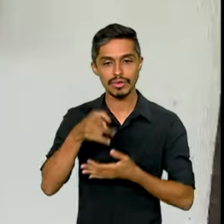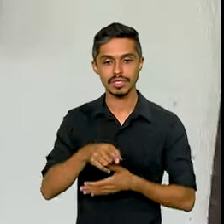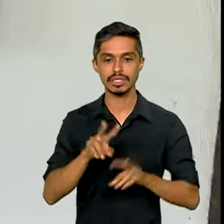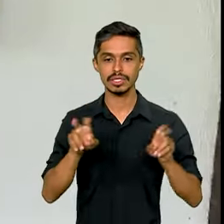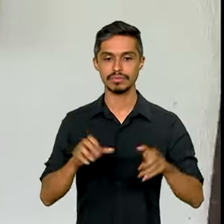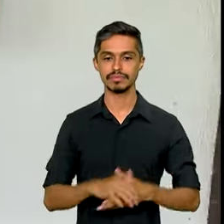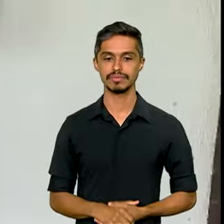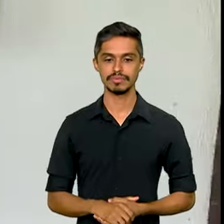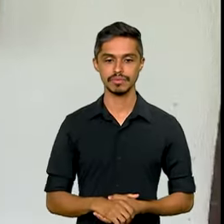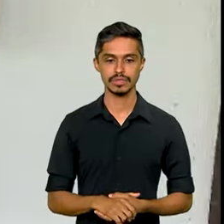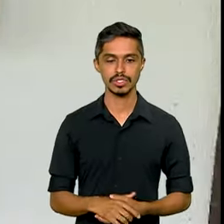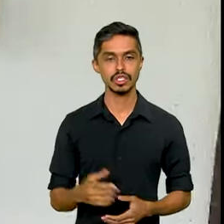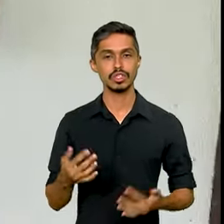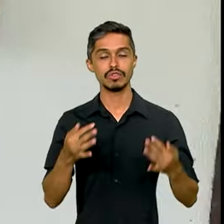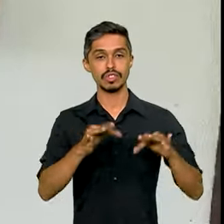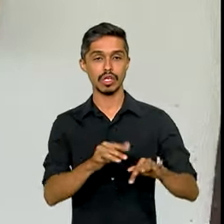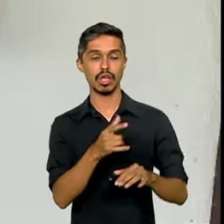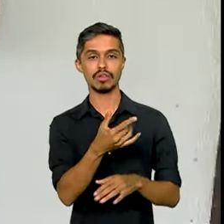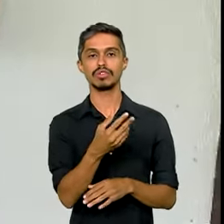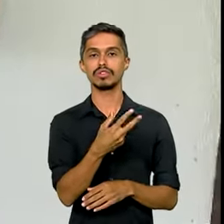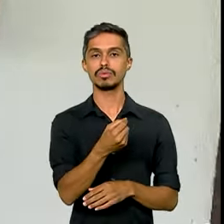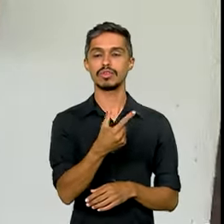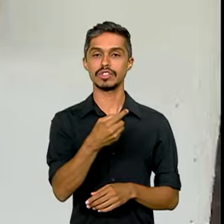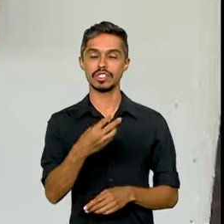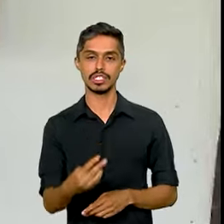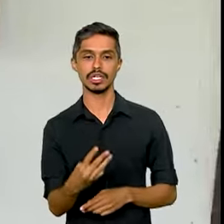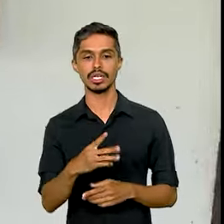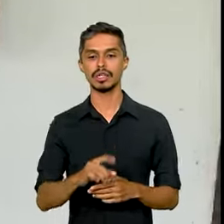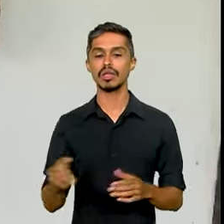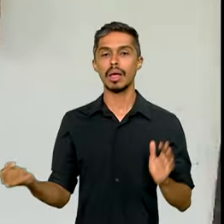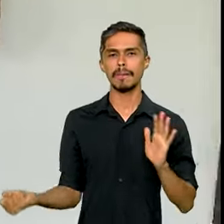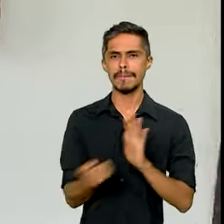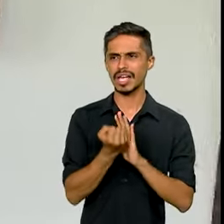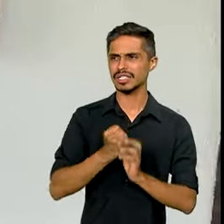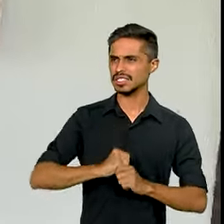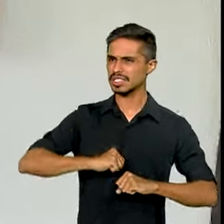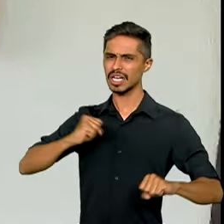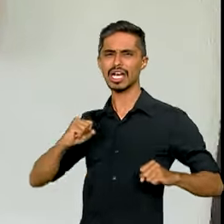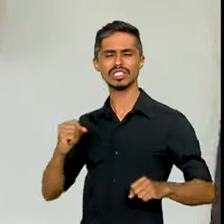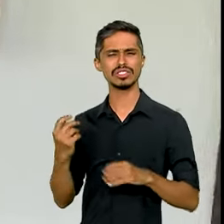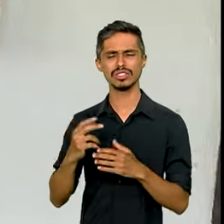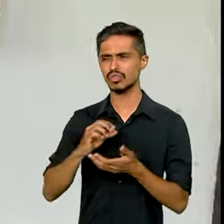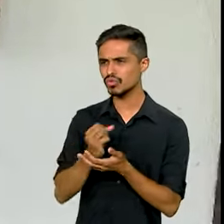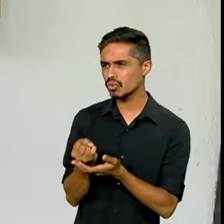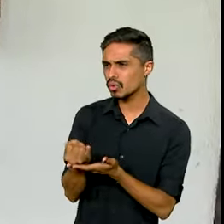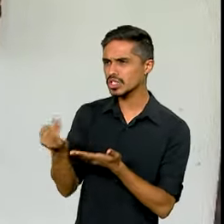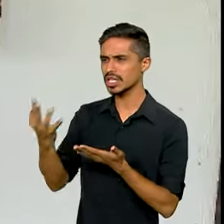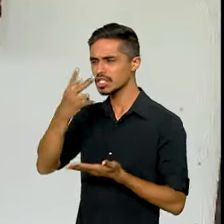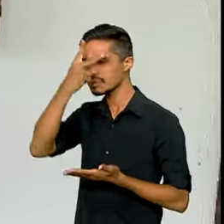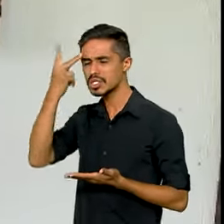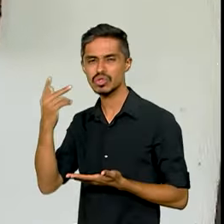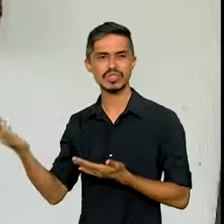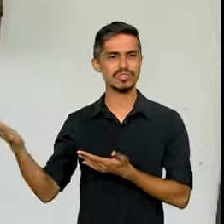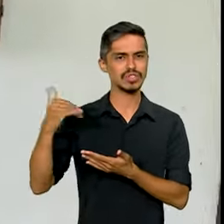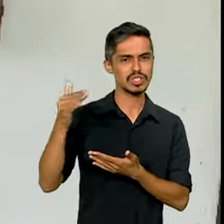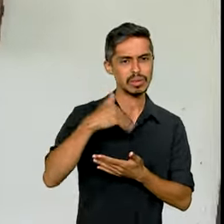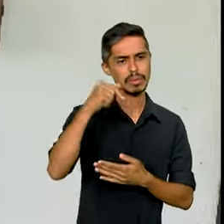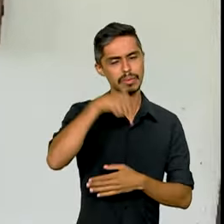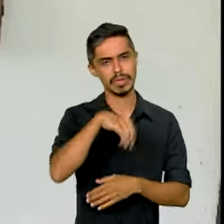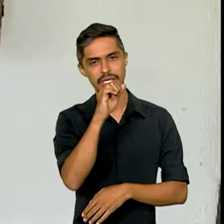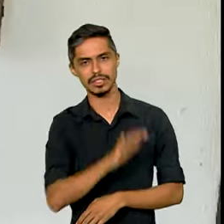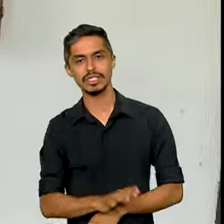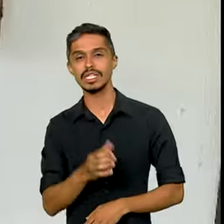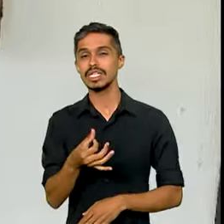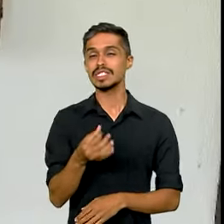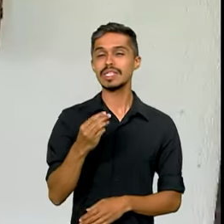Fechamos o ano de 2023 com a maior marca de visitação de turistas estrangeiros desde a pandemia. Chegamos a quase 6